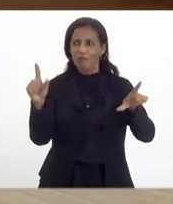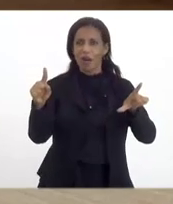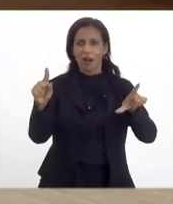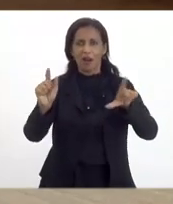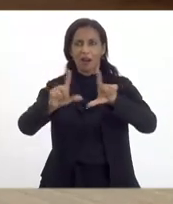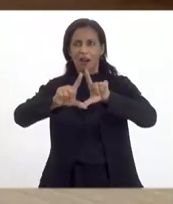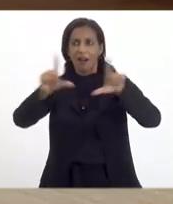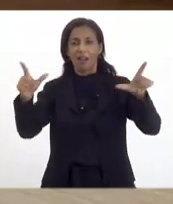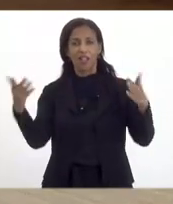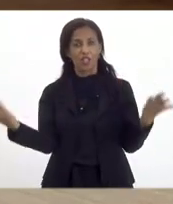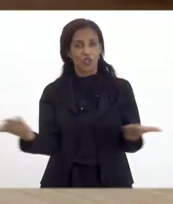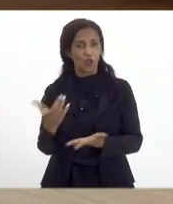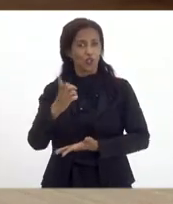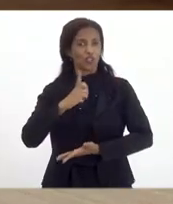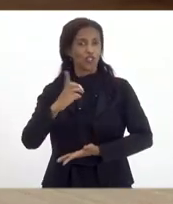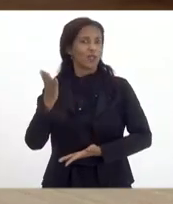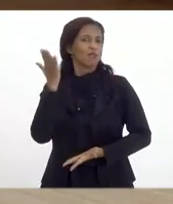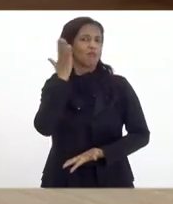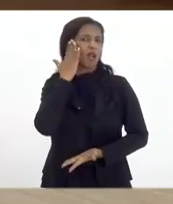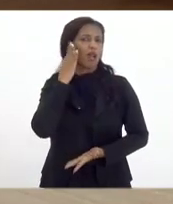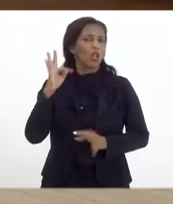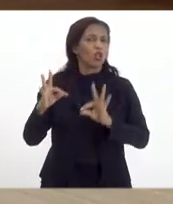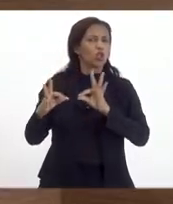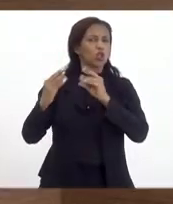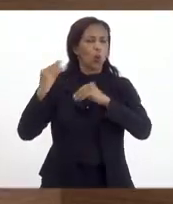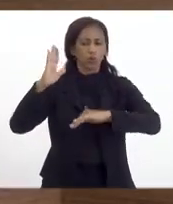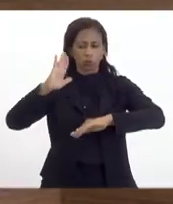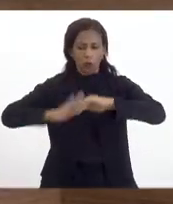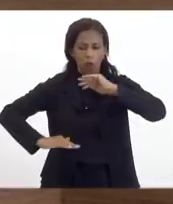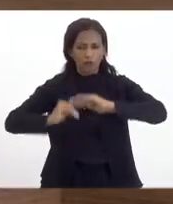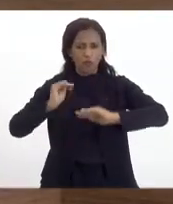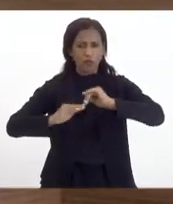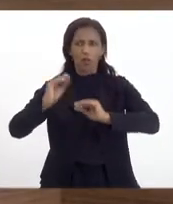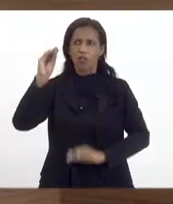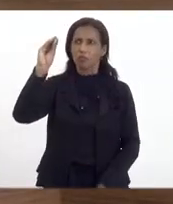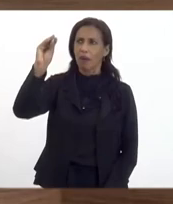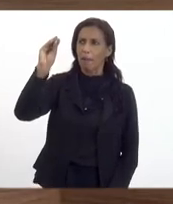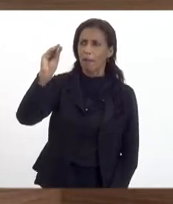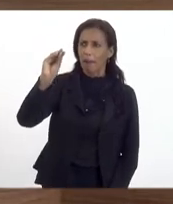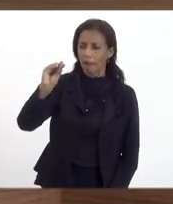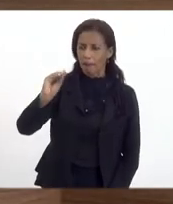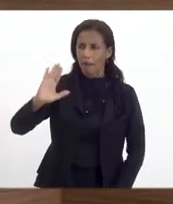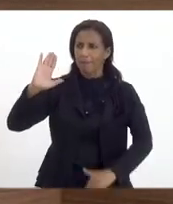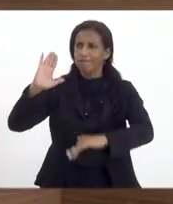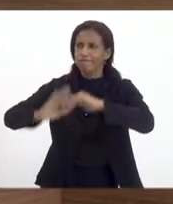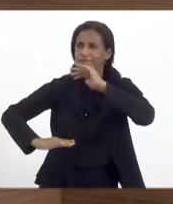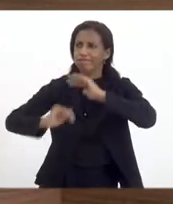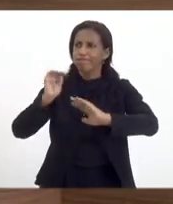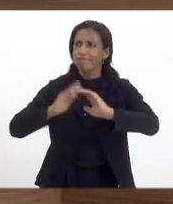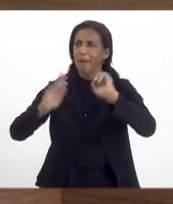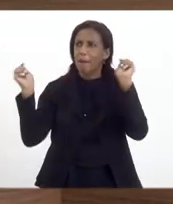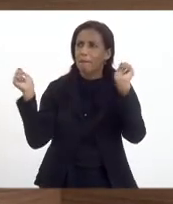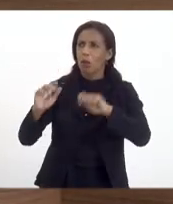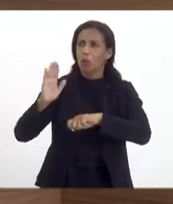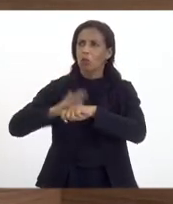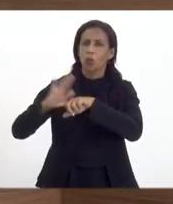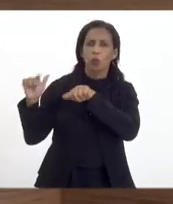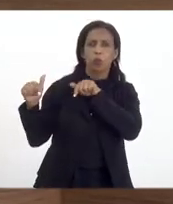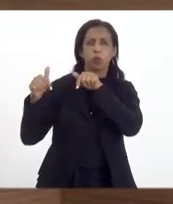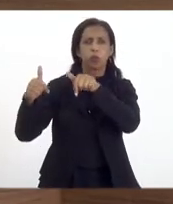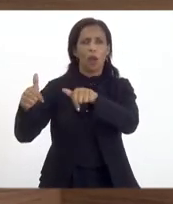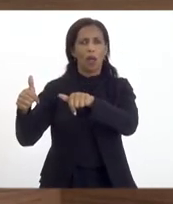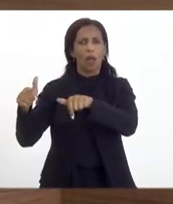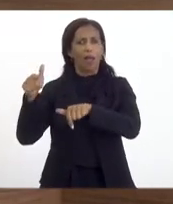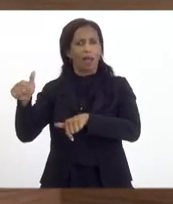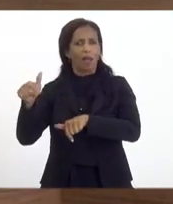e hoje eu já tenho condições de saber todos os meus profissionais que estão capazes para executar aquela atividade